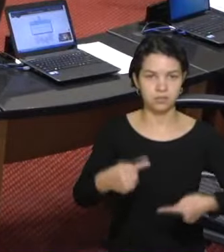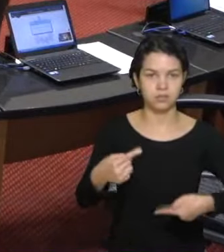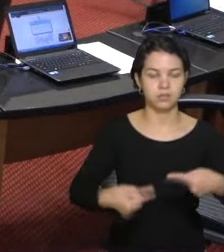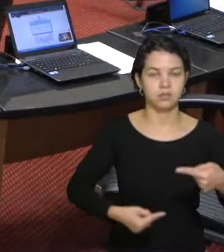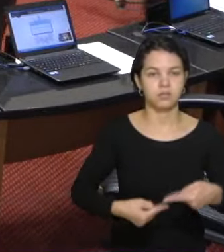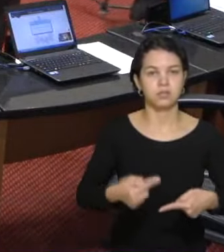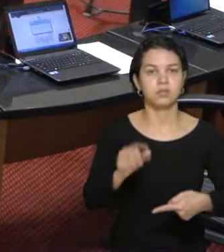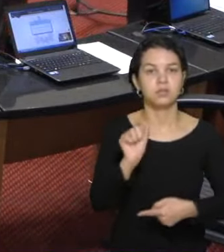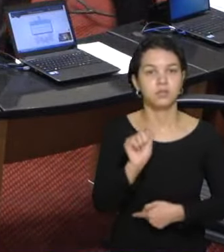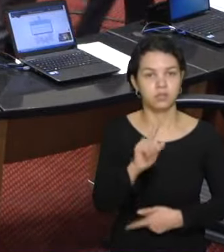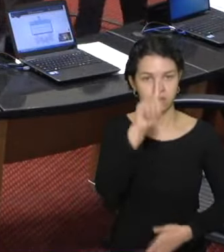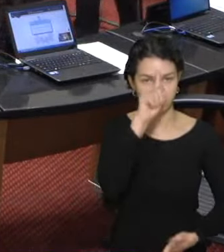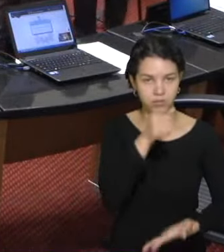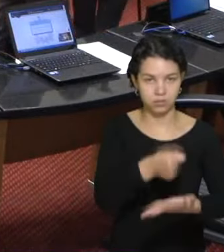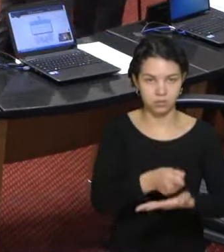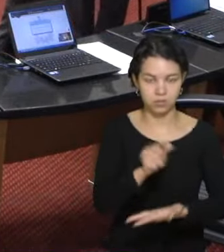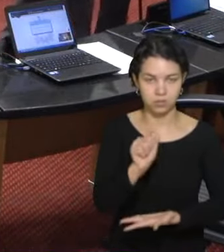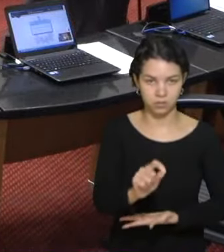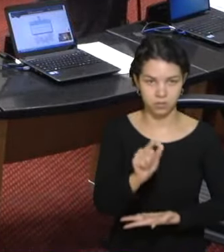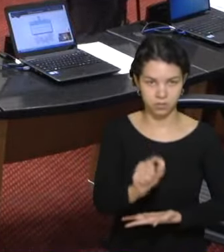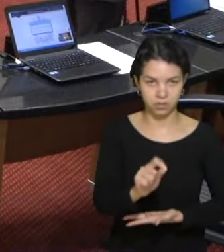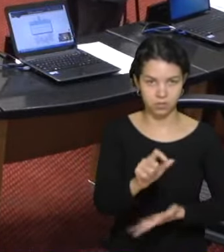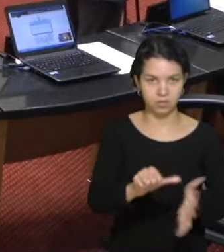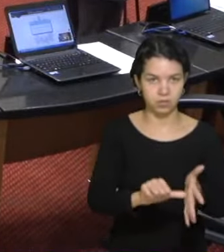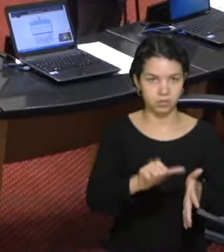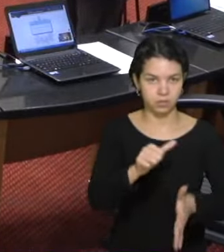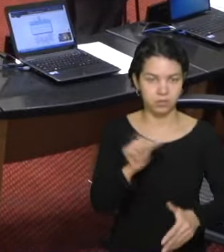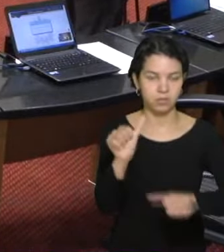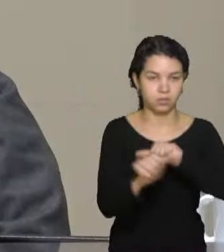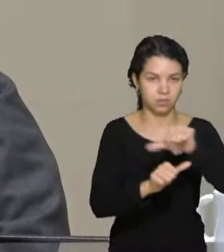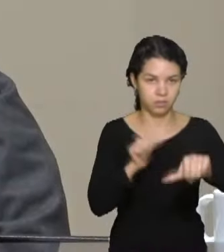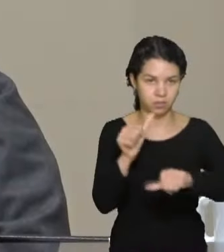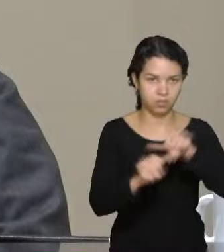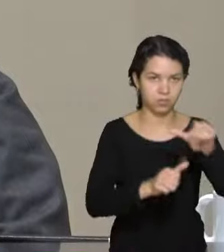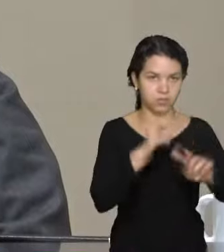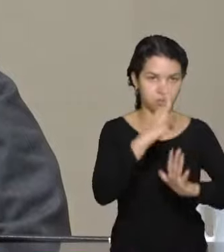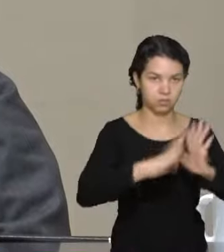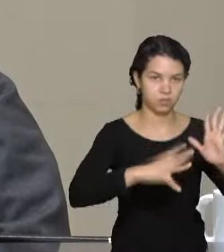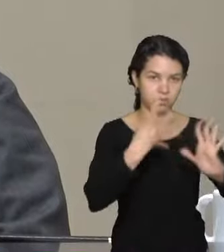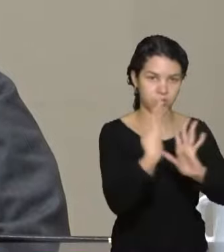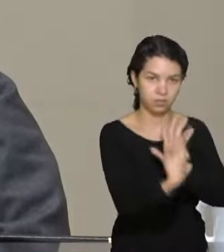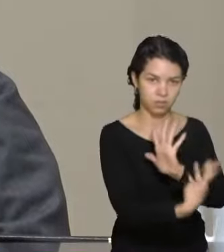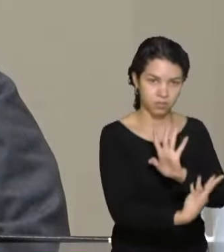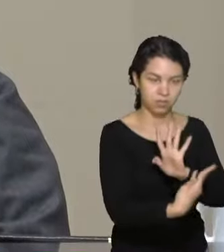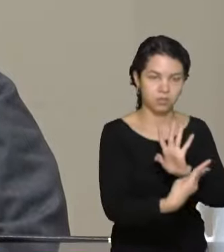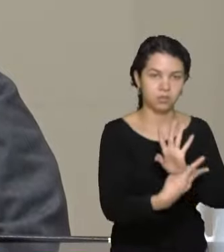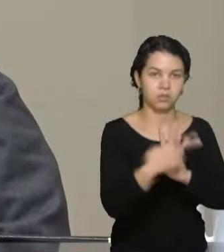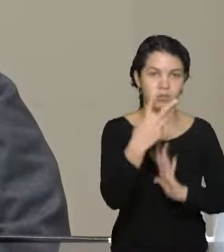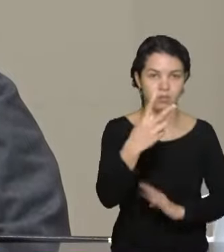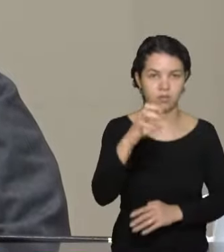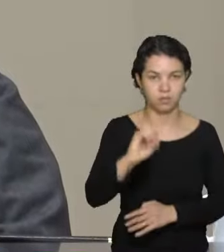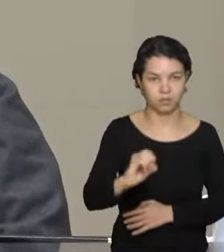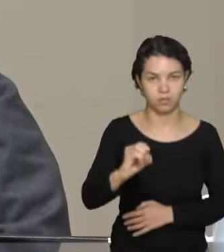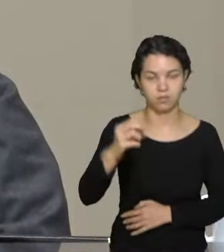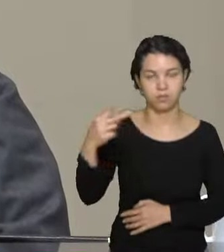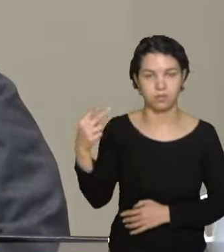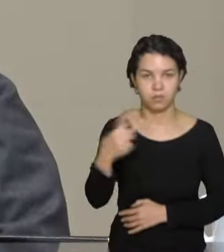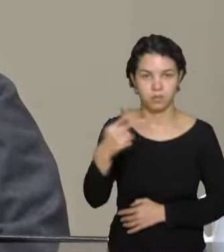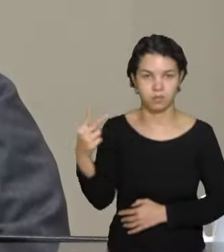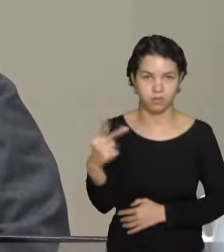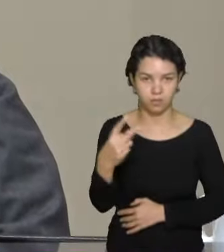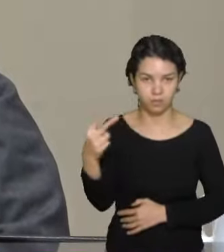primeiro, será alterado o calendário especial 2022 para manter as sessões